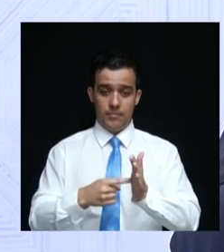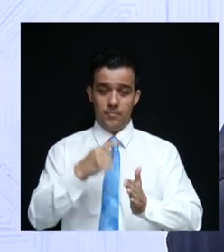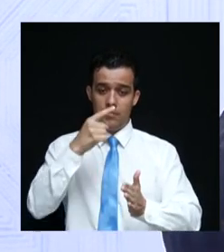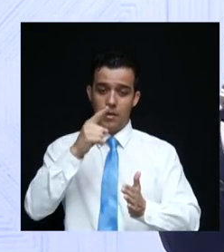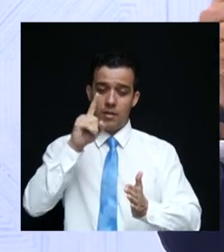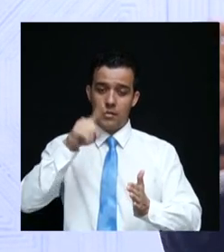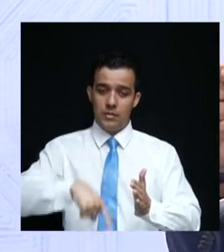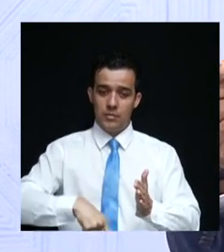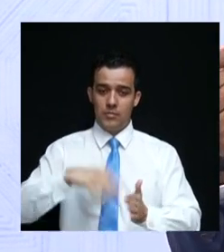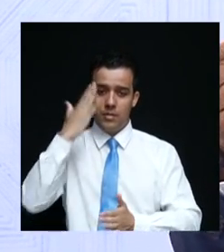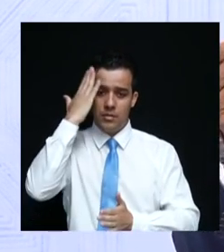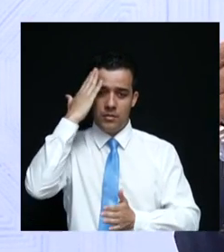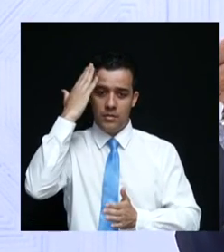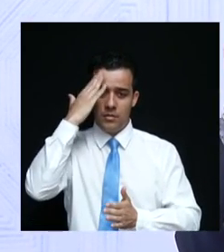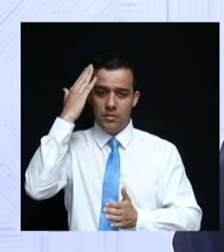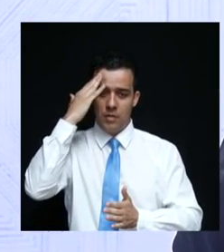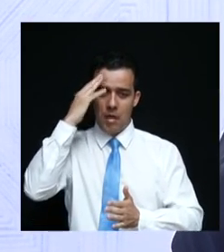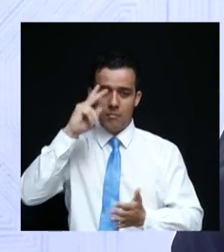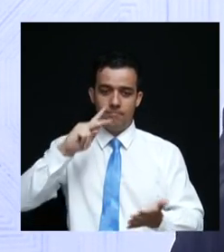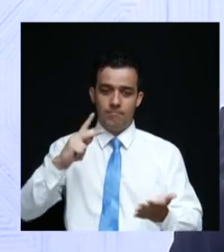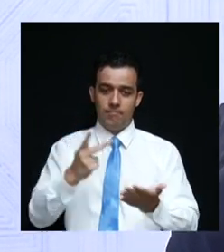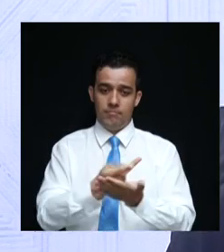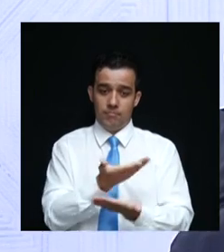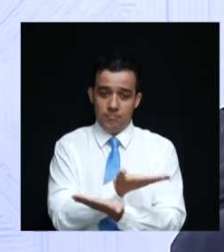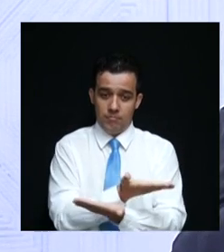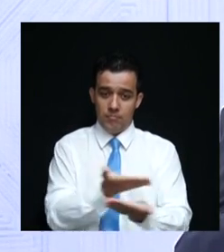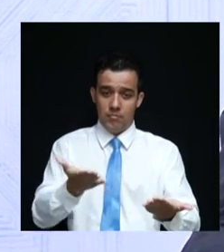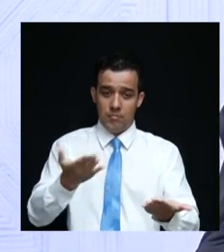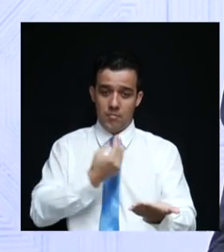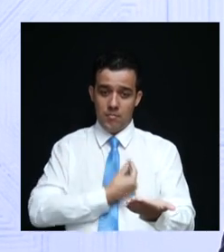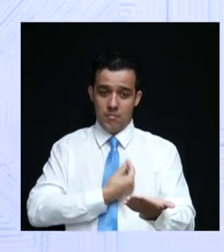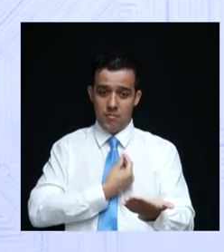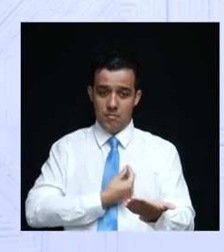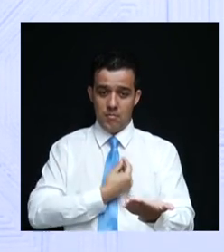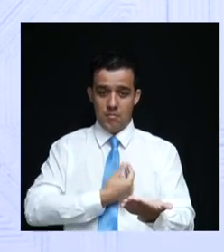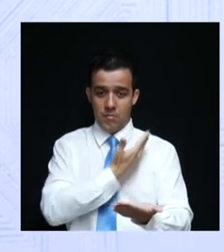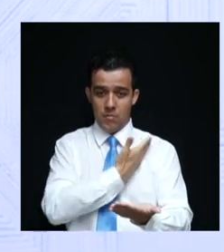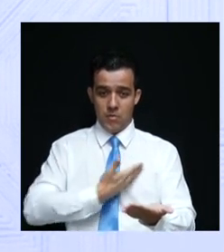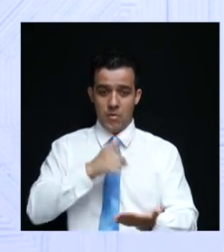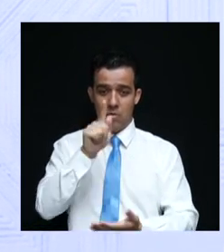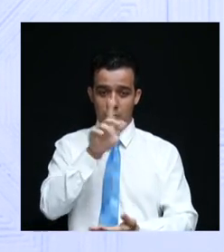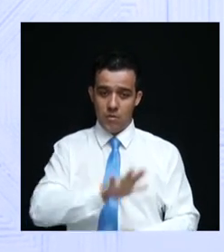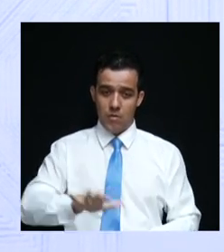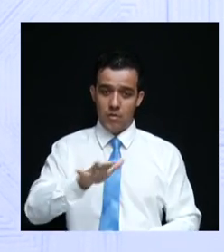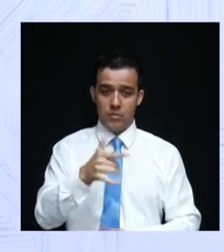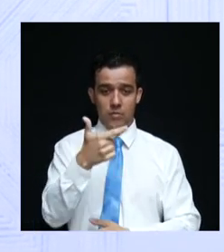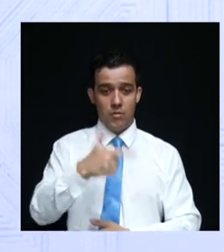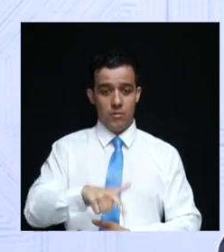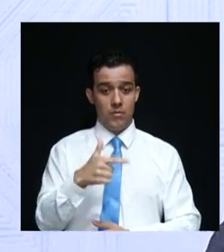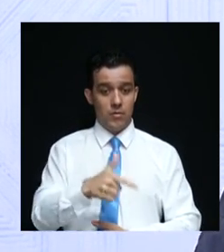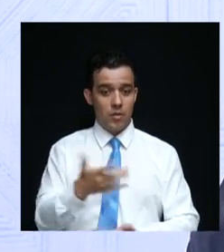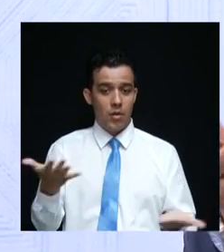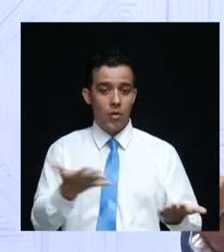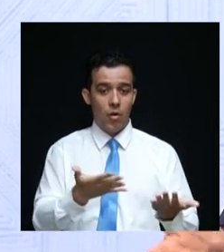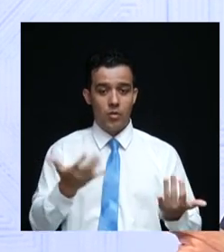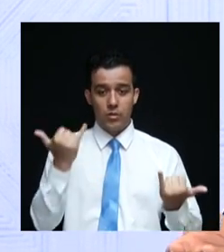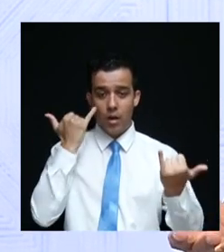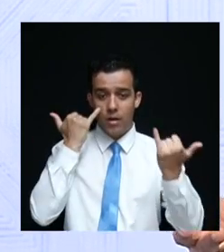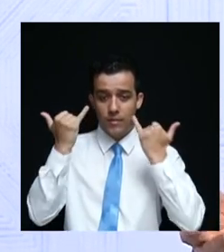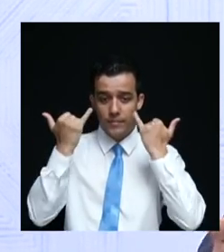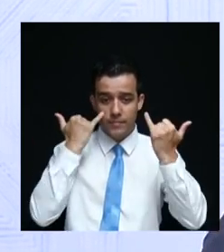situação, entre aspas, que vive o Estado de Goiás. Nós não temos hoje as informações